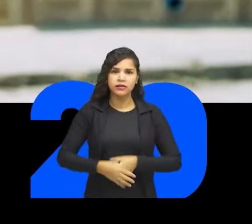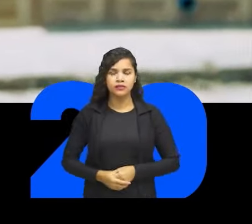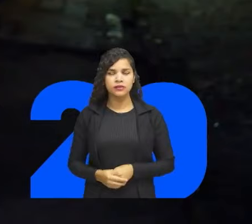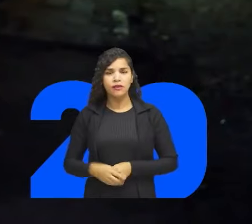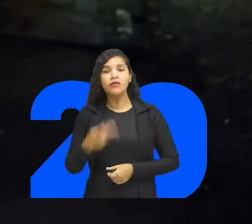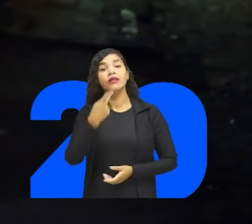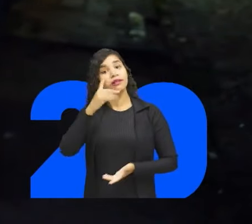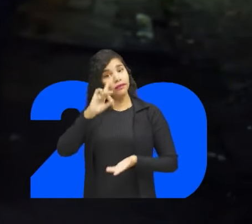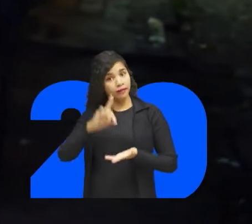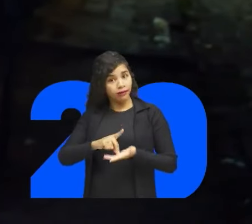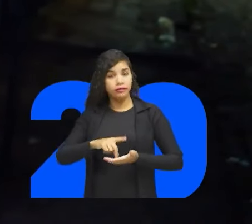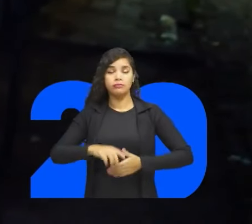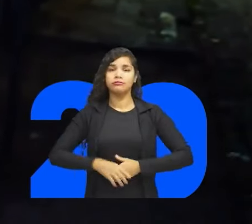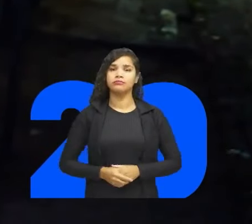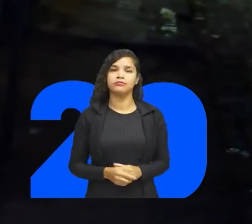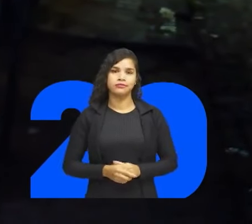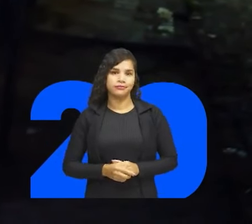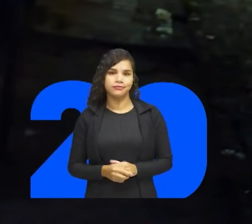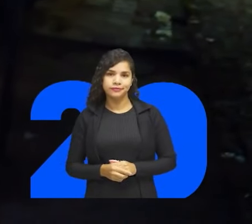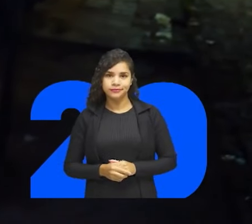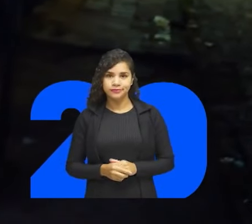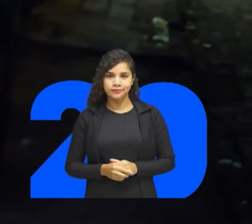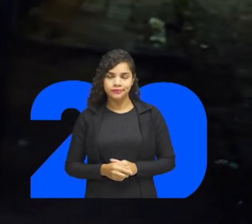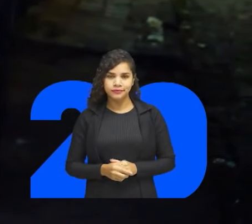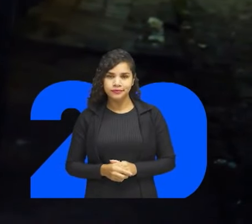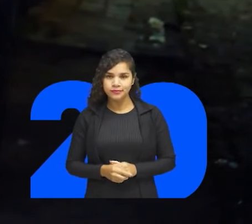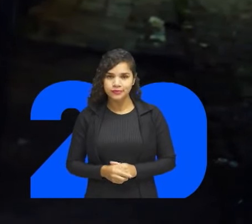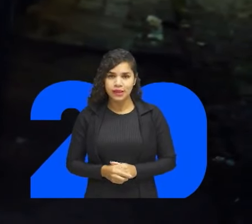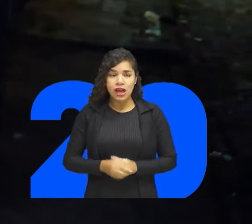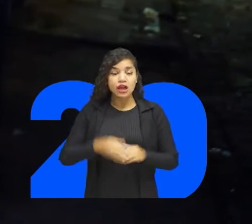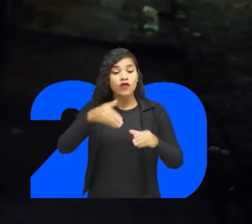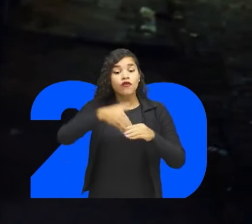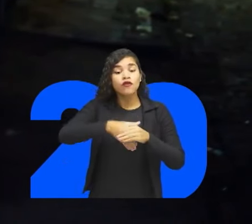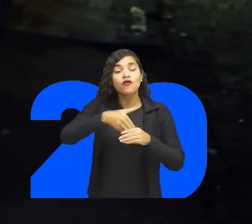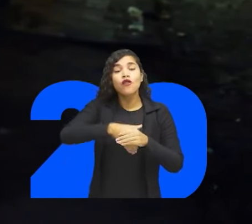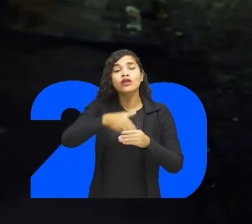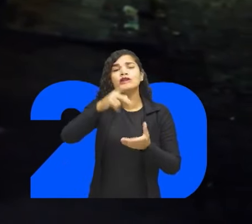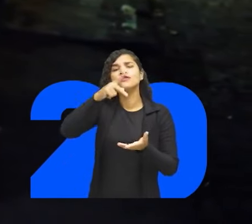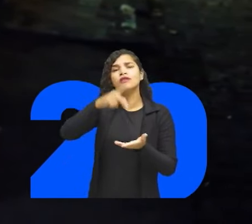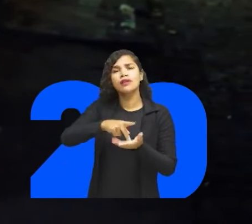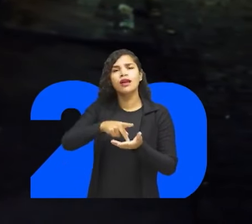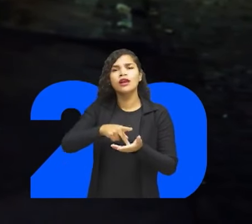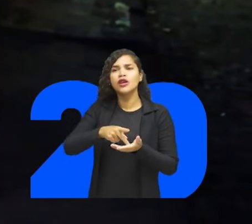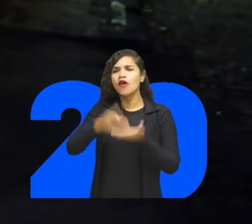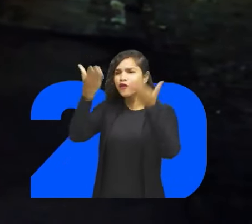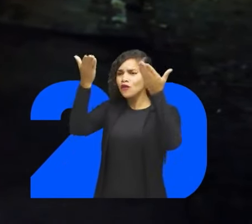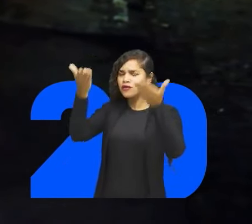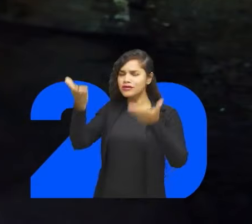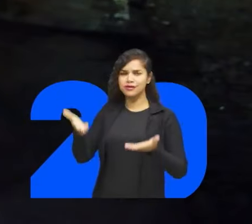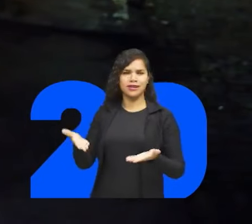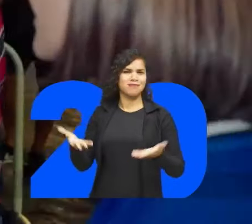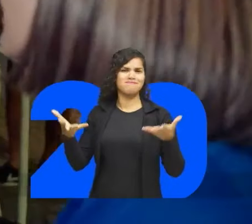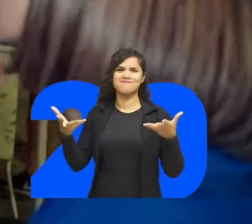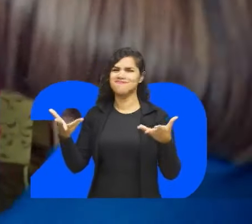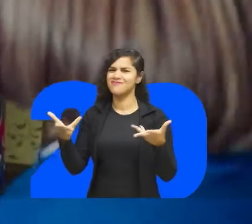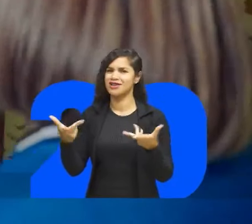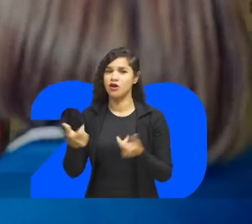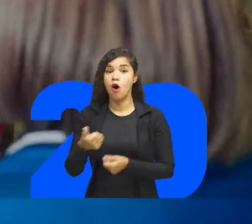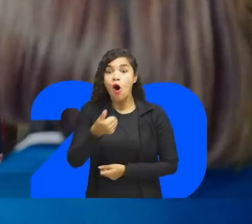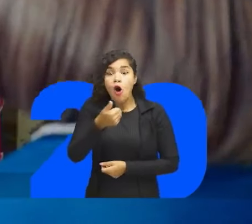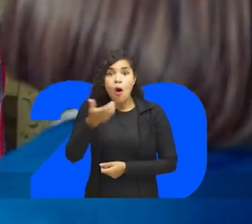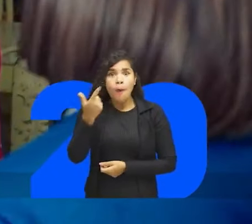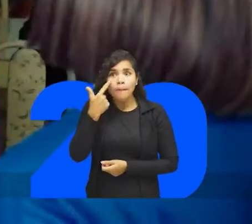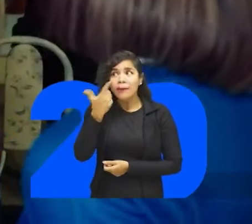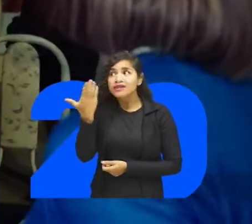vou mentir do senhor Eu vou botar essa porta aqui, mas não ligo não, viu? Não vale nada, não vale papel, quem vota é o coração É, meu filho, é, você é mesmo Qual a